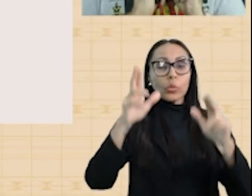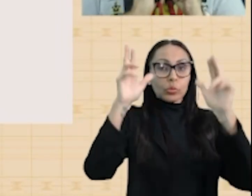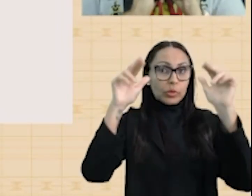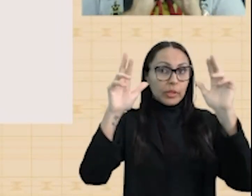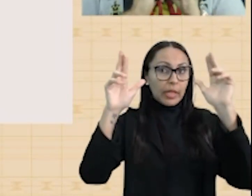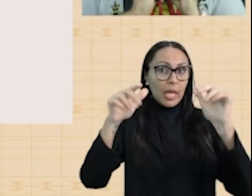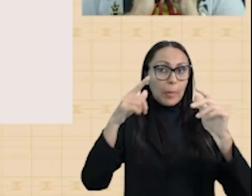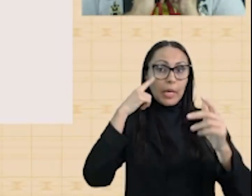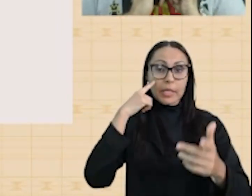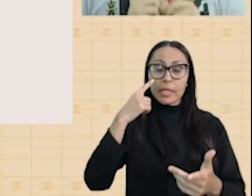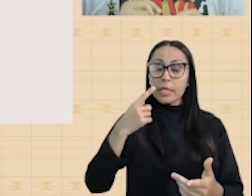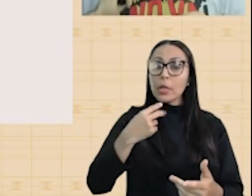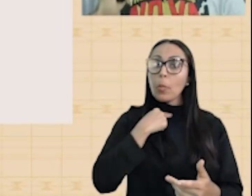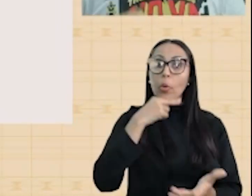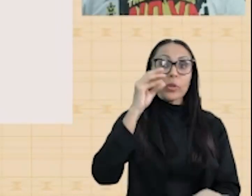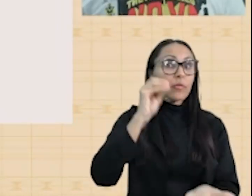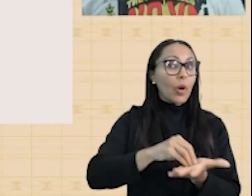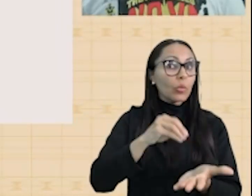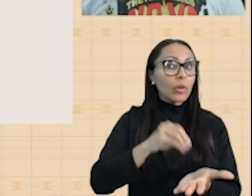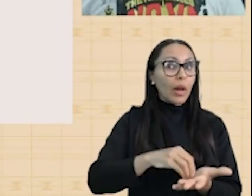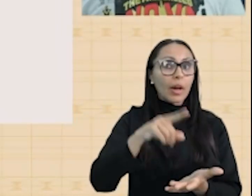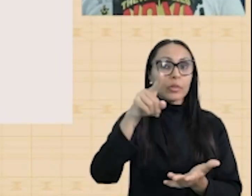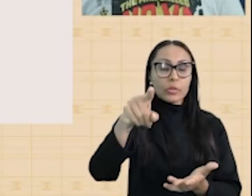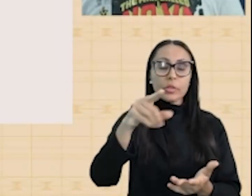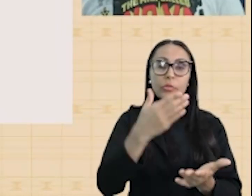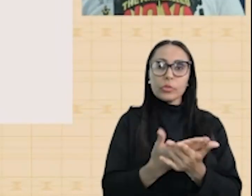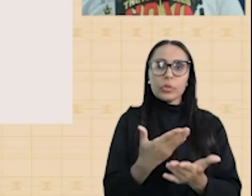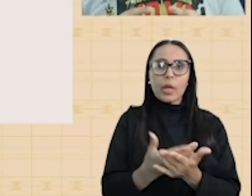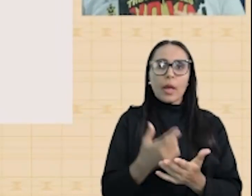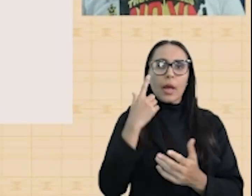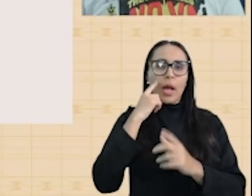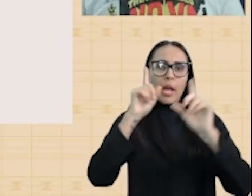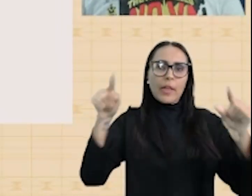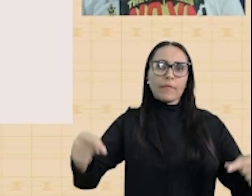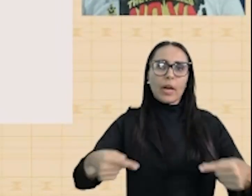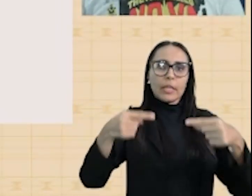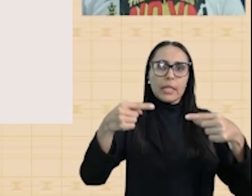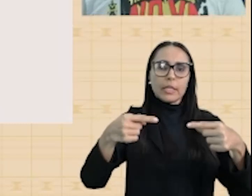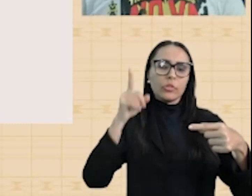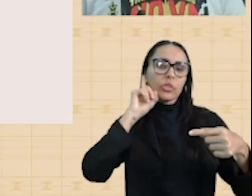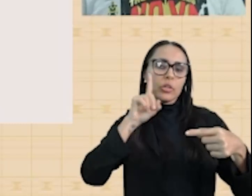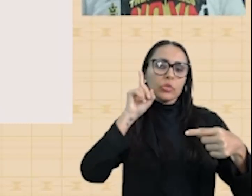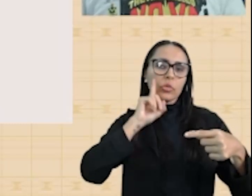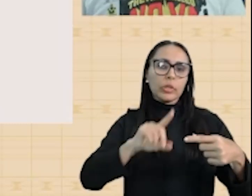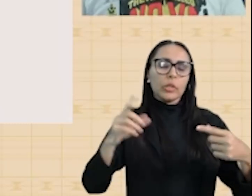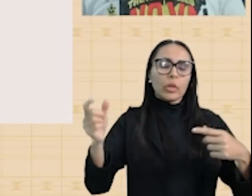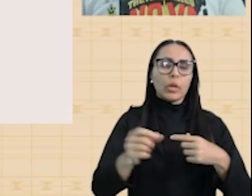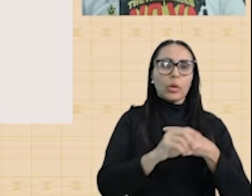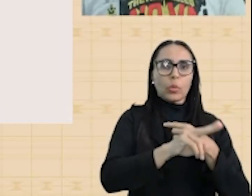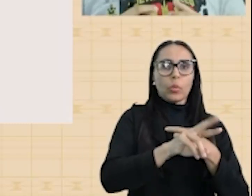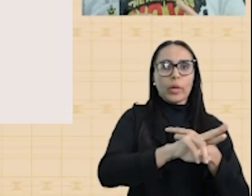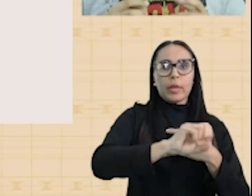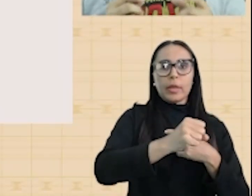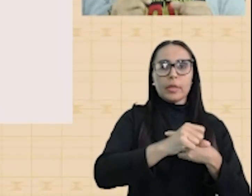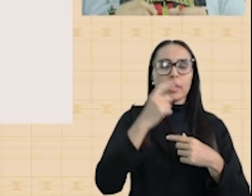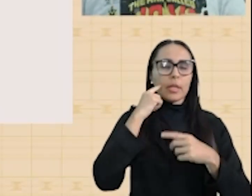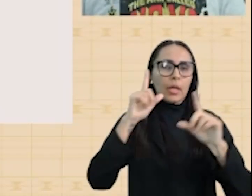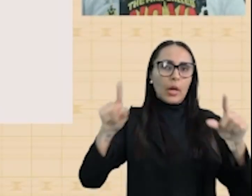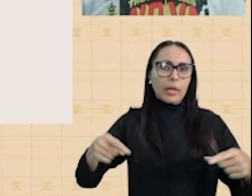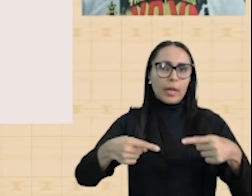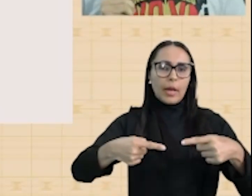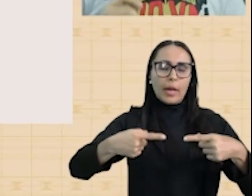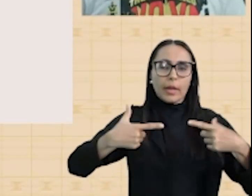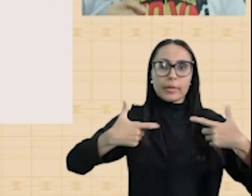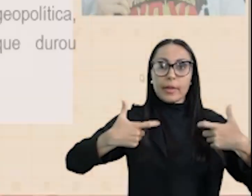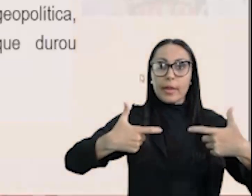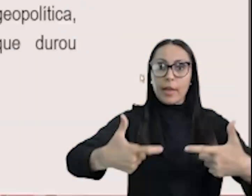faltar nos seus estudos. A rivalidade entre os Estados Unidos e a União Soviética emergiu como a Guerra Fria,